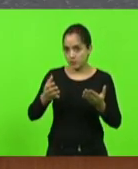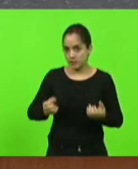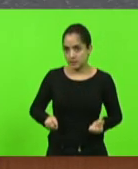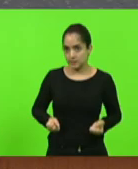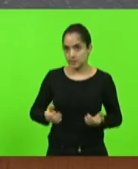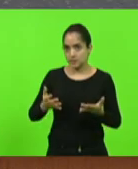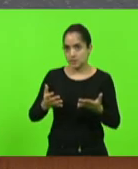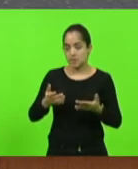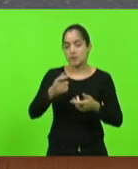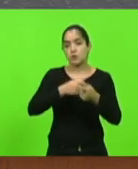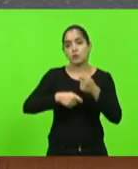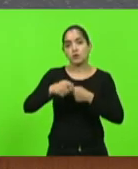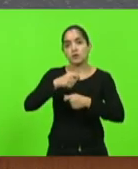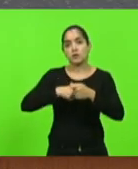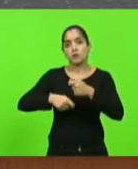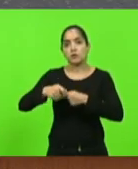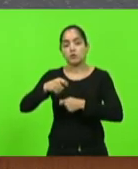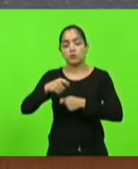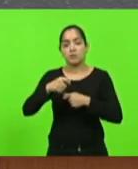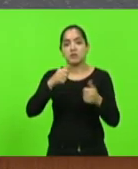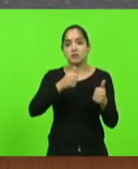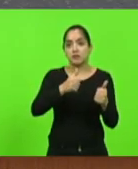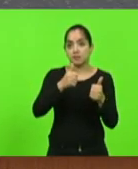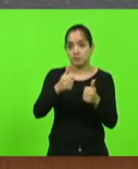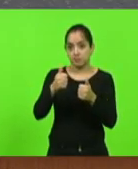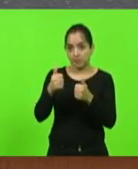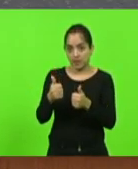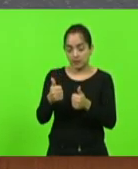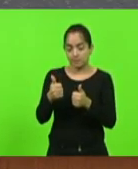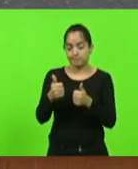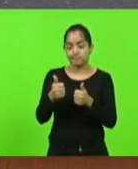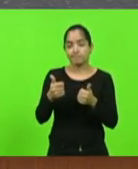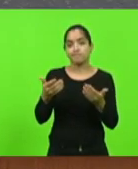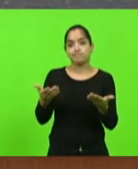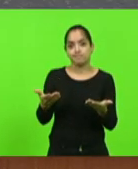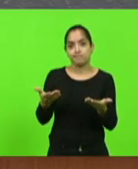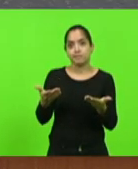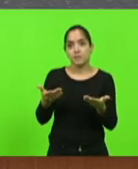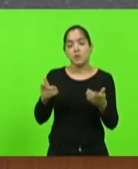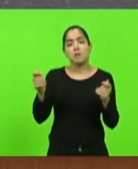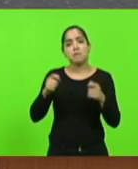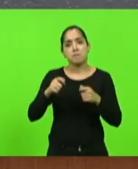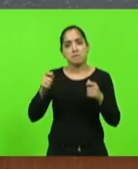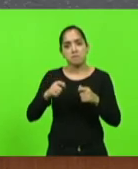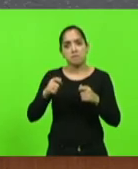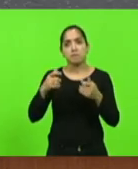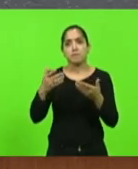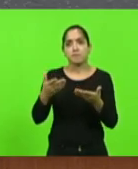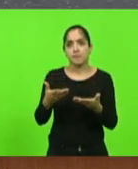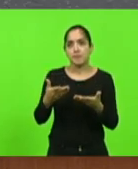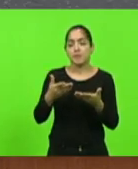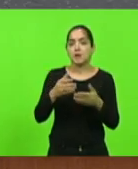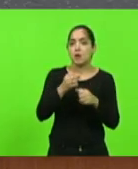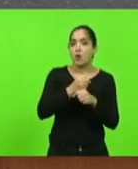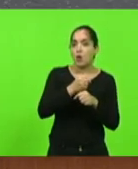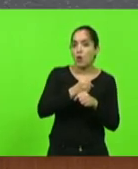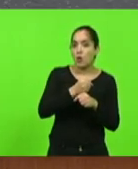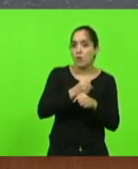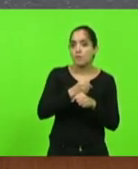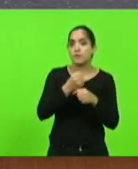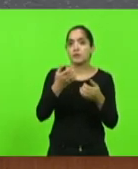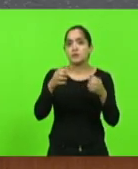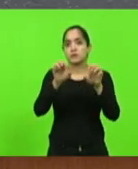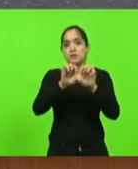economia vai bem, pode, claro, executar obras como tem executado, obras de